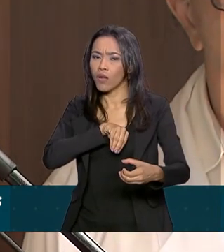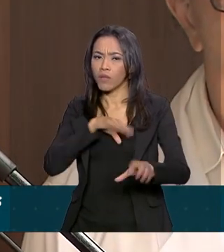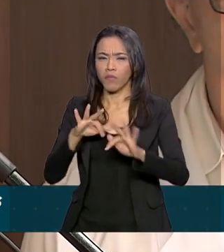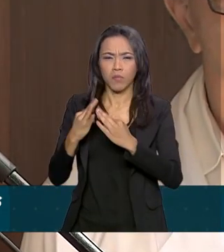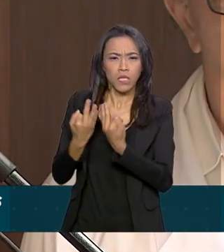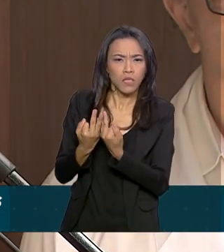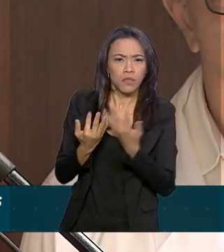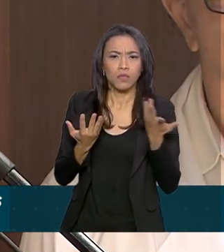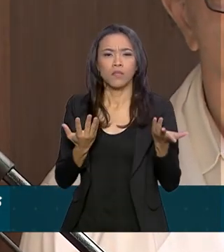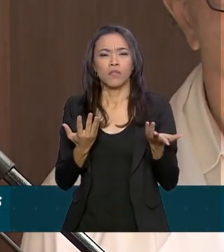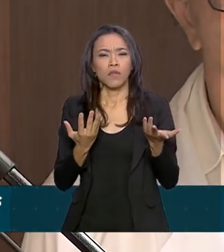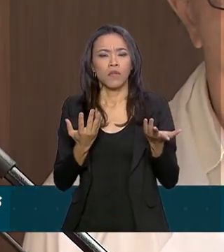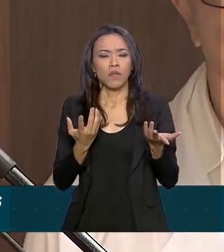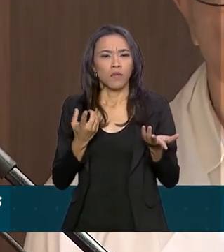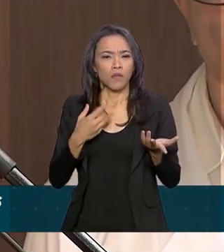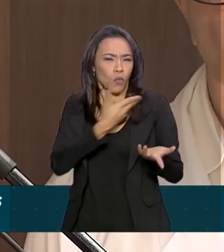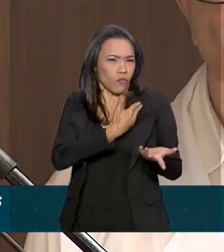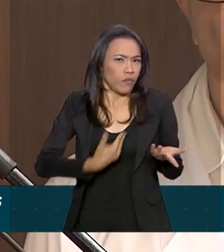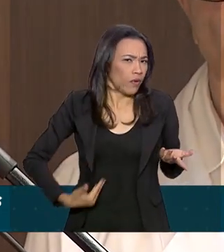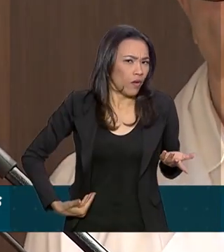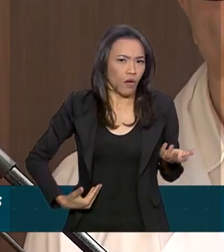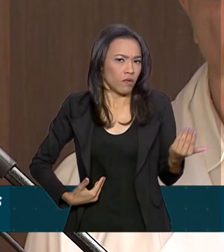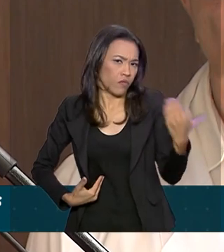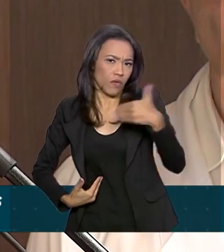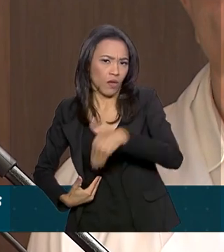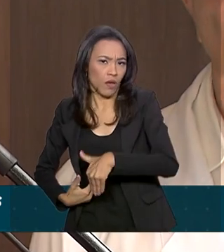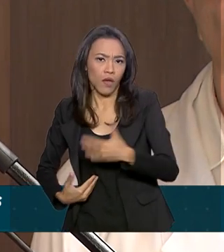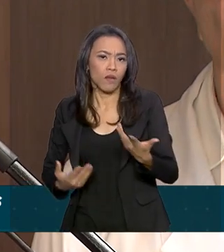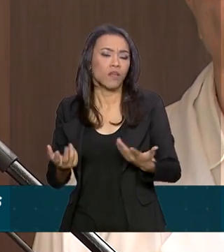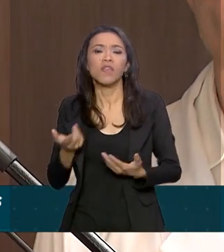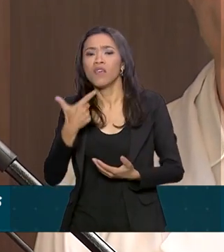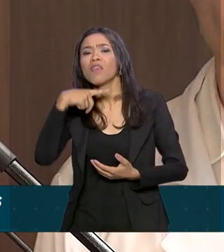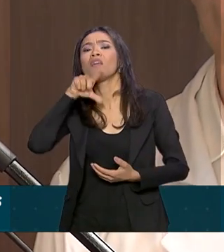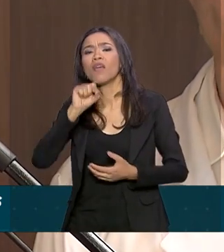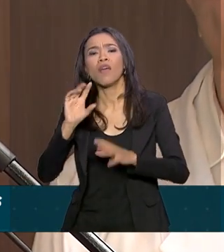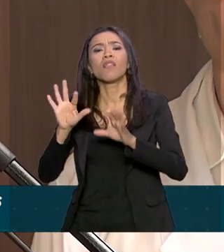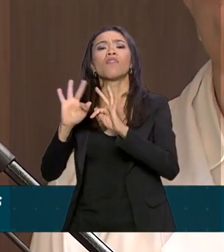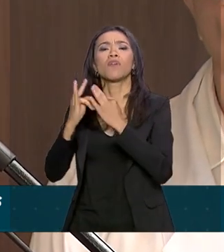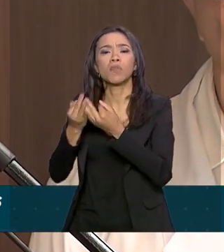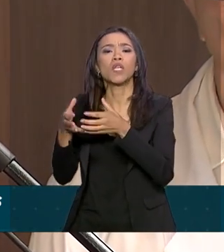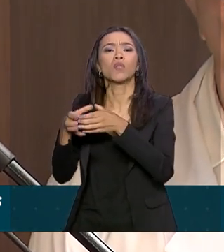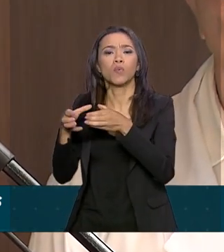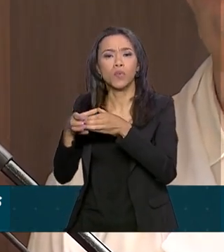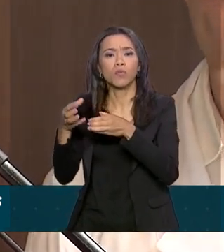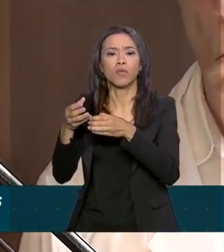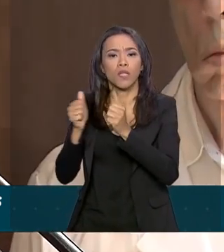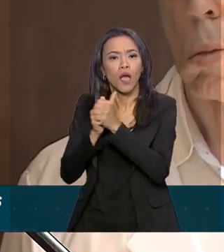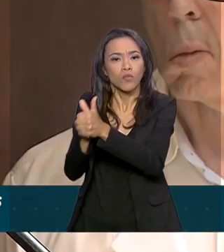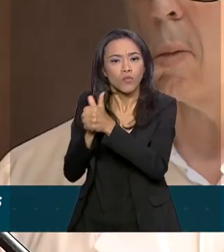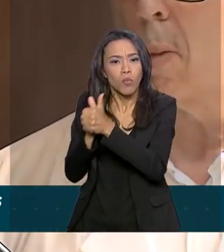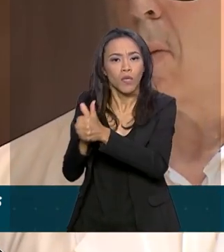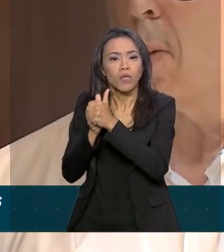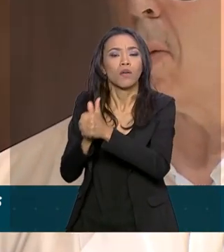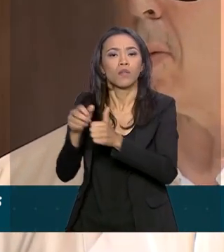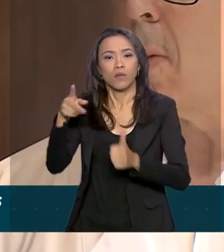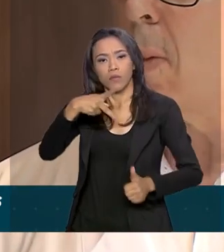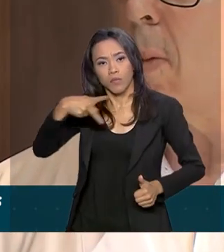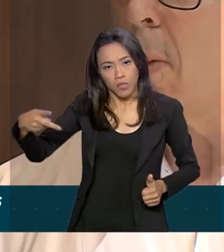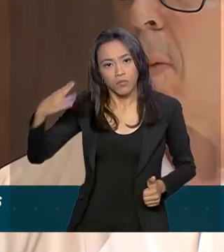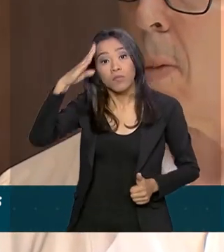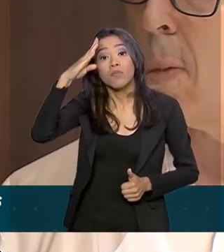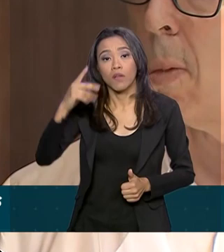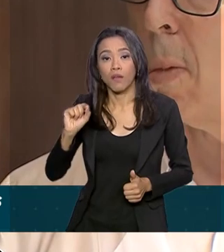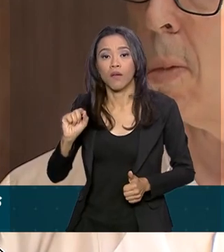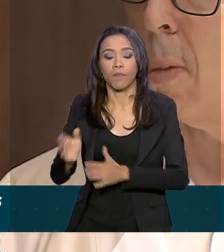geral, está sendo mais a família mesmo? E quais familiares que estão acompanhando ele aí diariamente? Hoje, encontram-se no